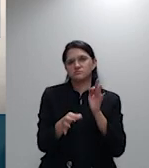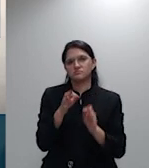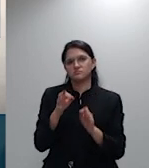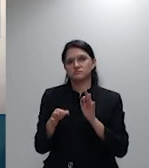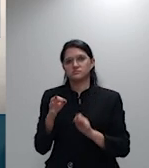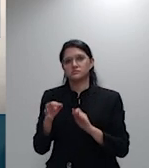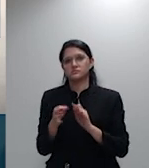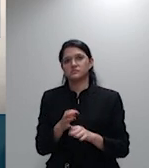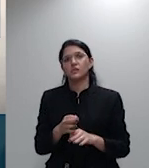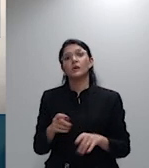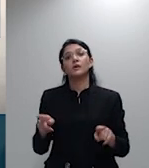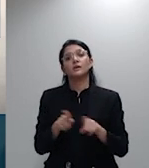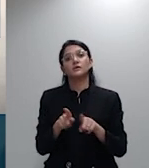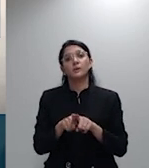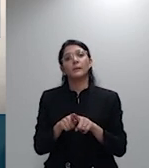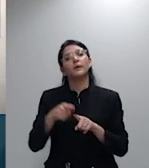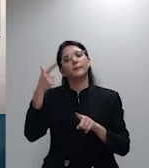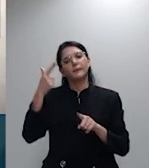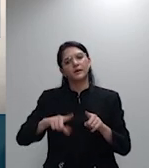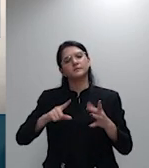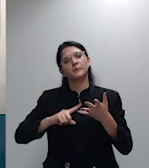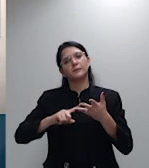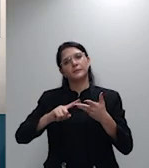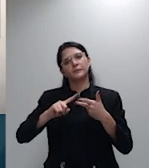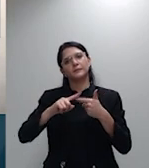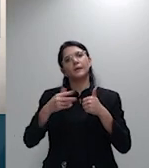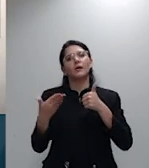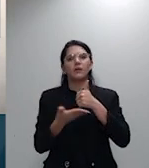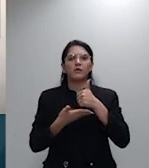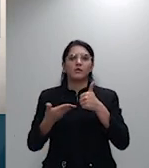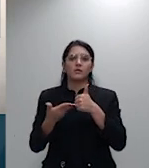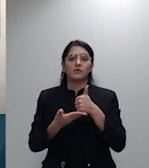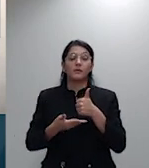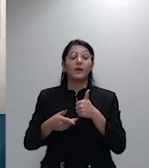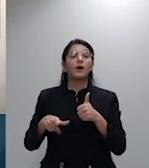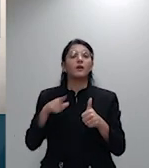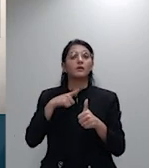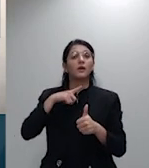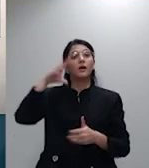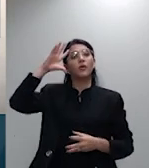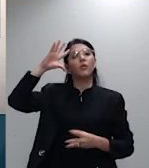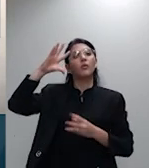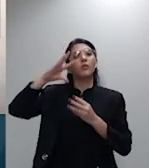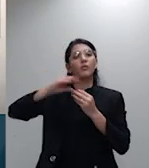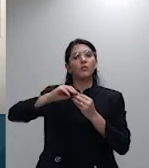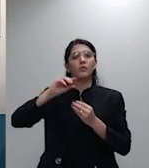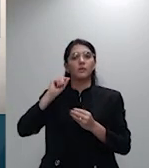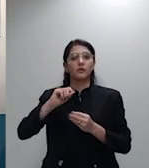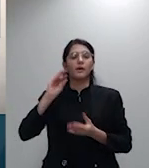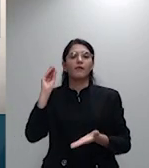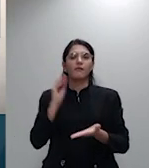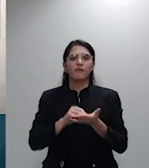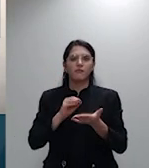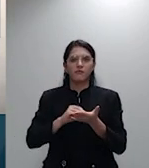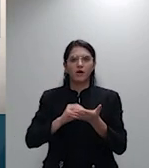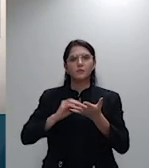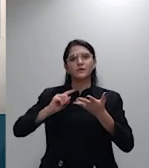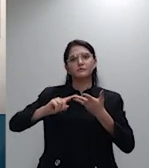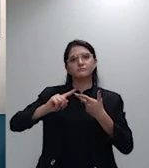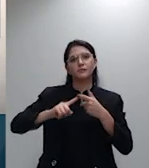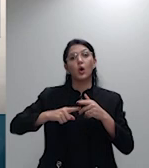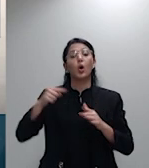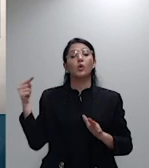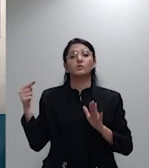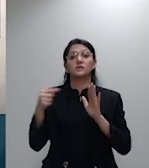pode-se concluir que faltam critérios objetivos para se controlar a abusividade dos reajustes